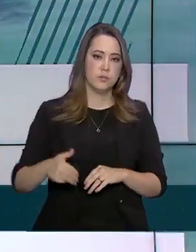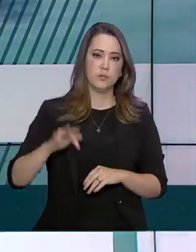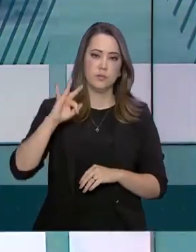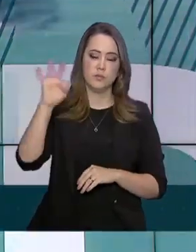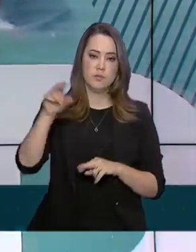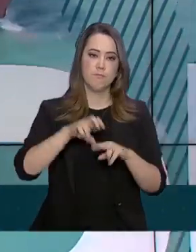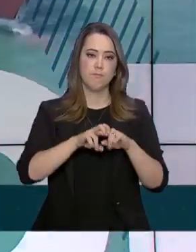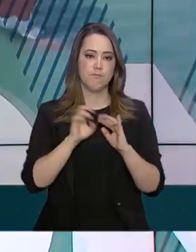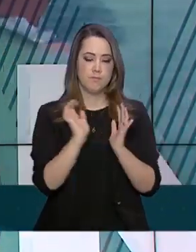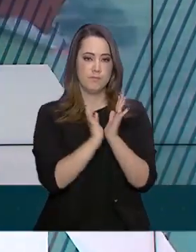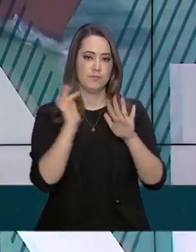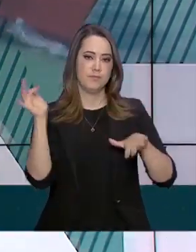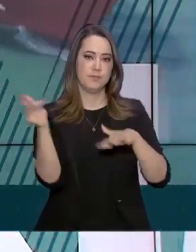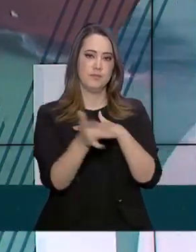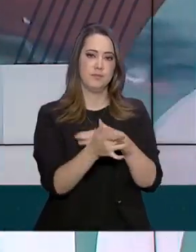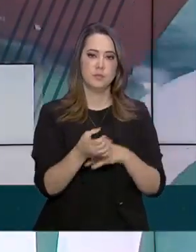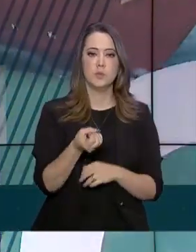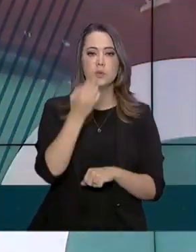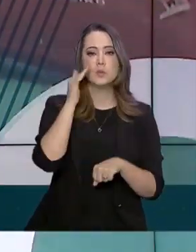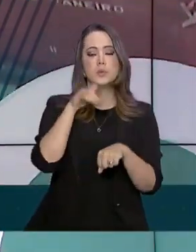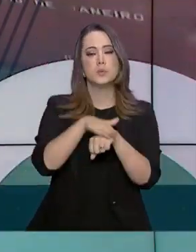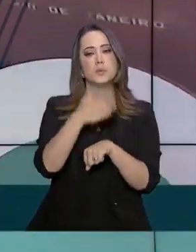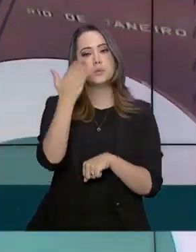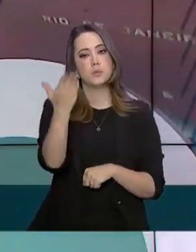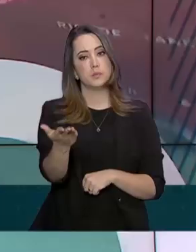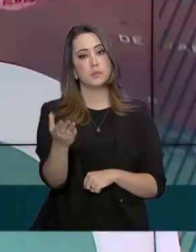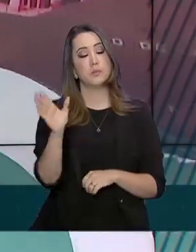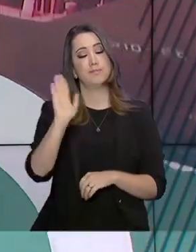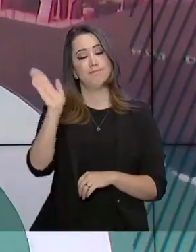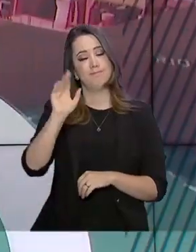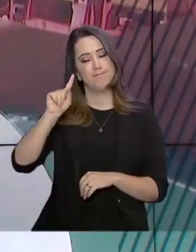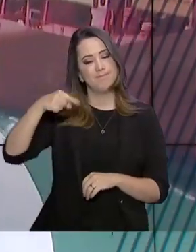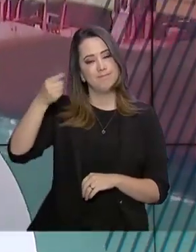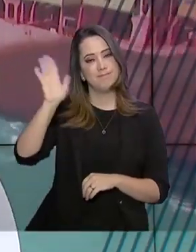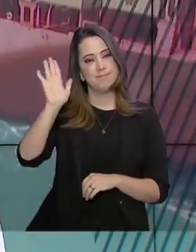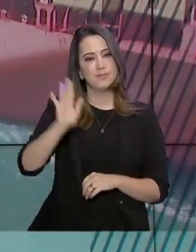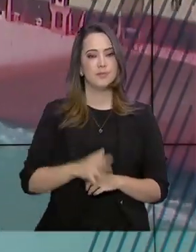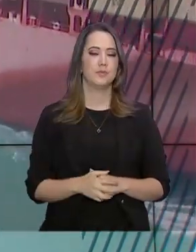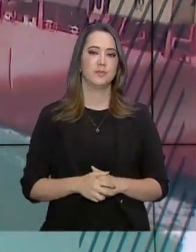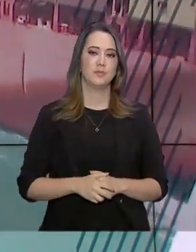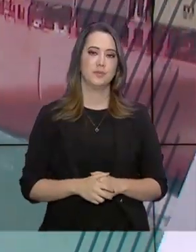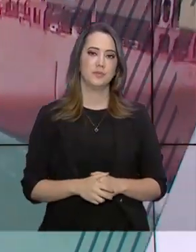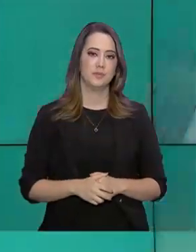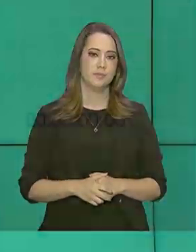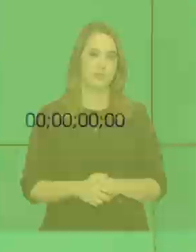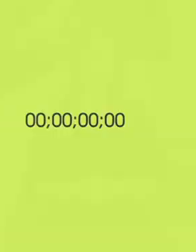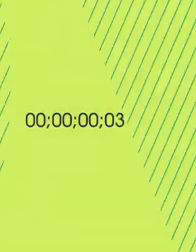notícias do governo federal pelas nossas redes sociais. Uma boa noite para você e até amanhã.